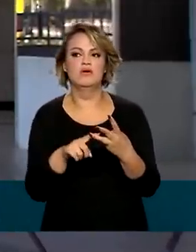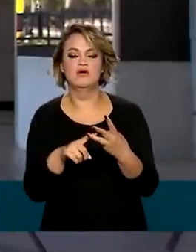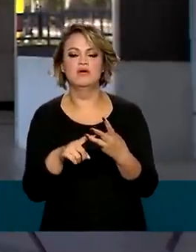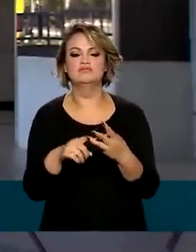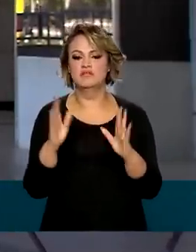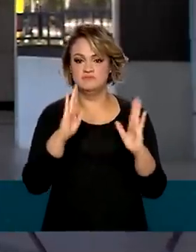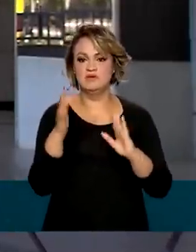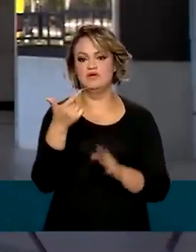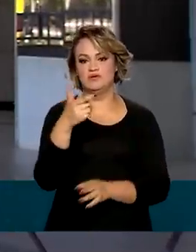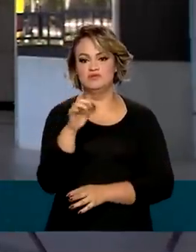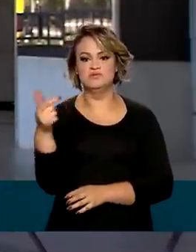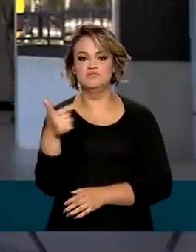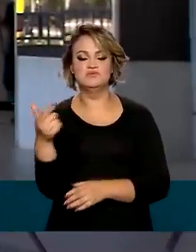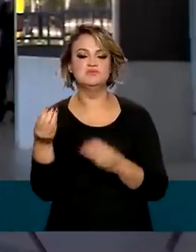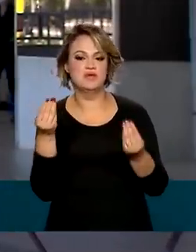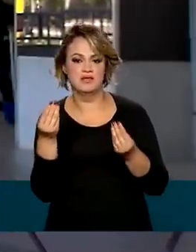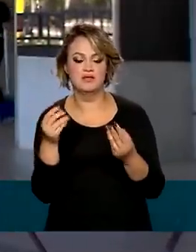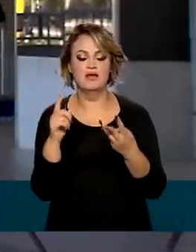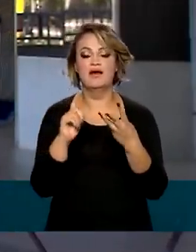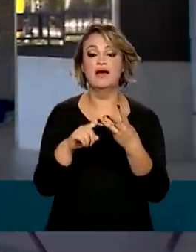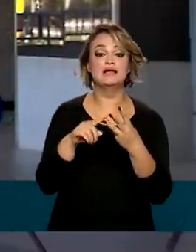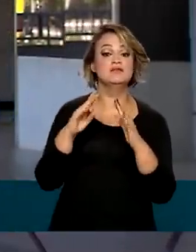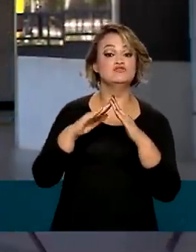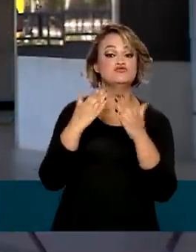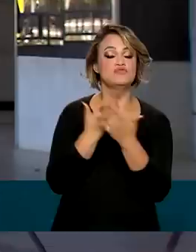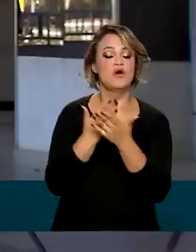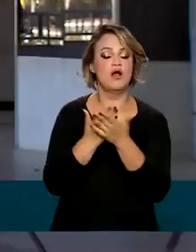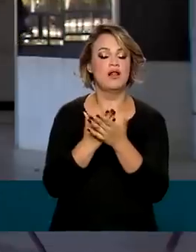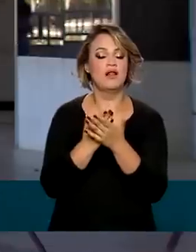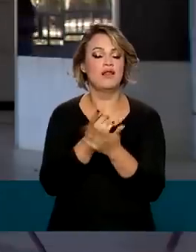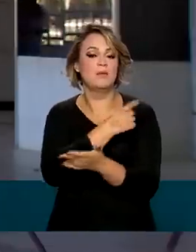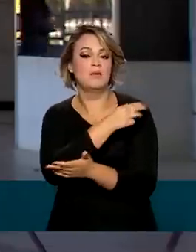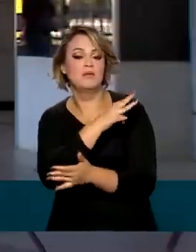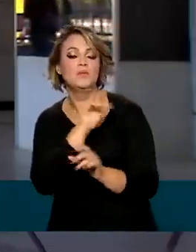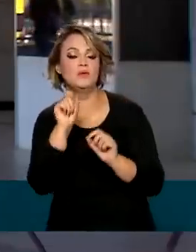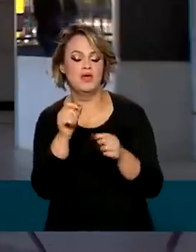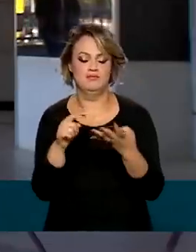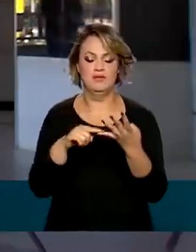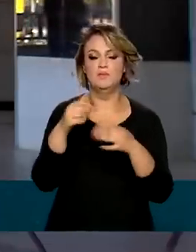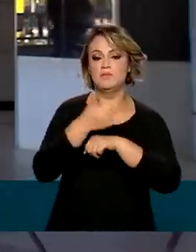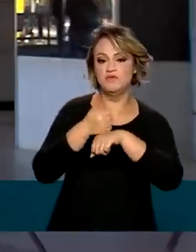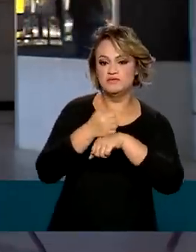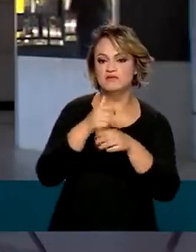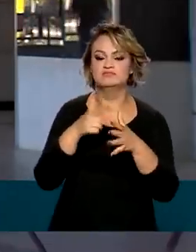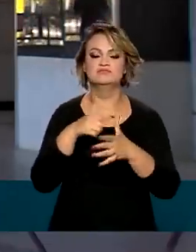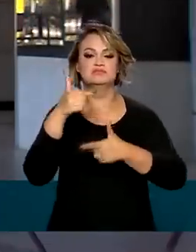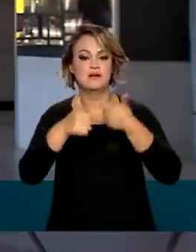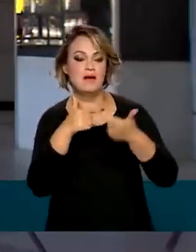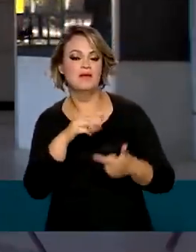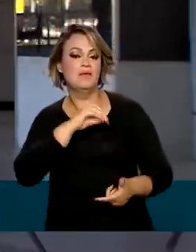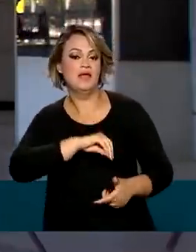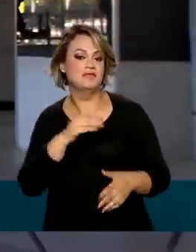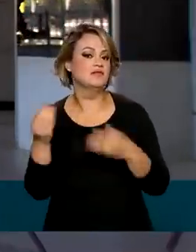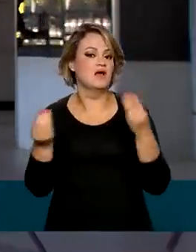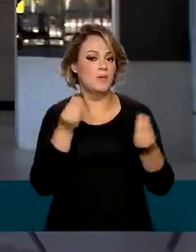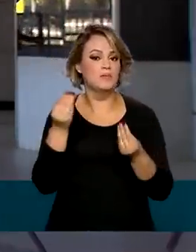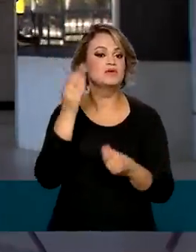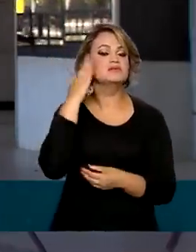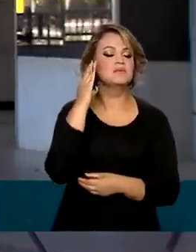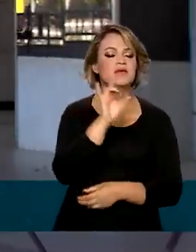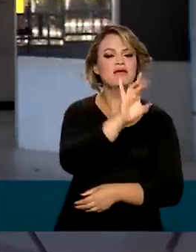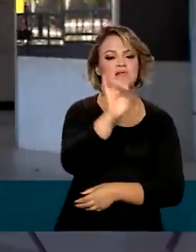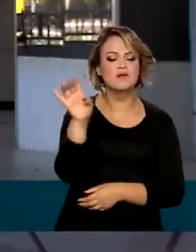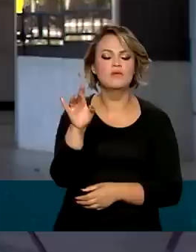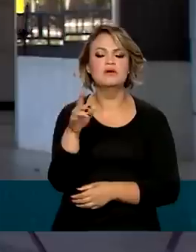em 2022. O nível de escolaridade, profissão, emprego e renda. Descobrir